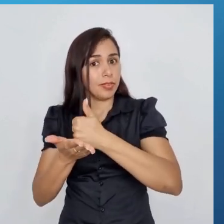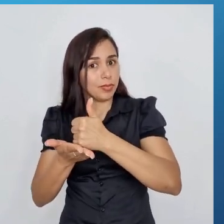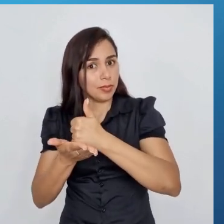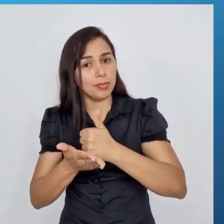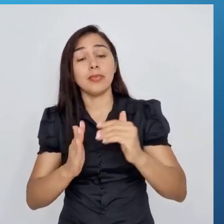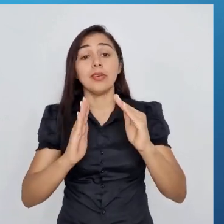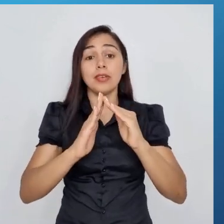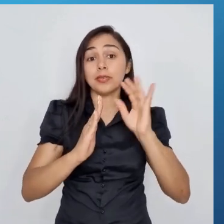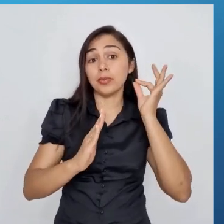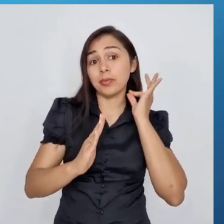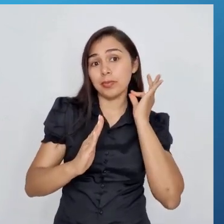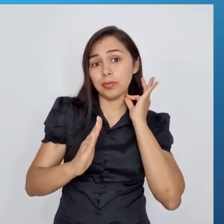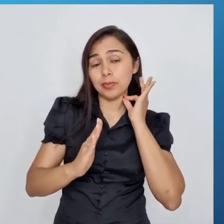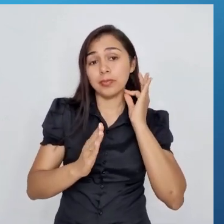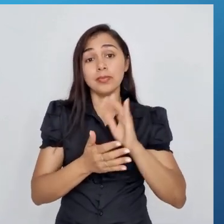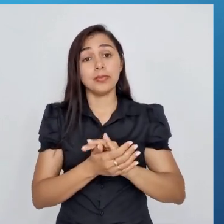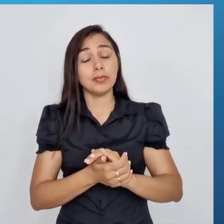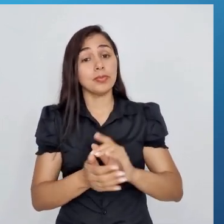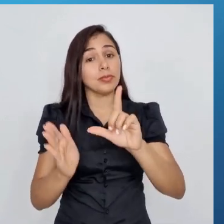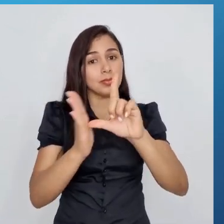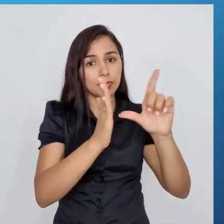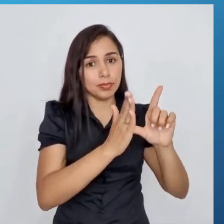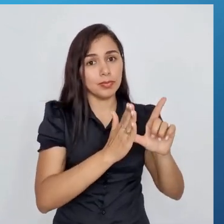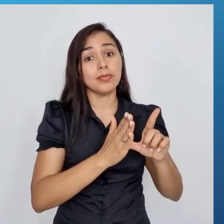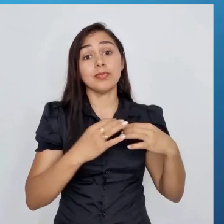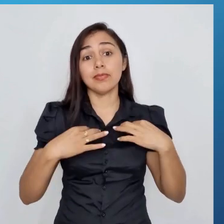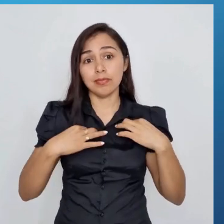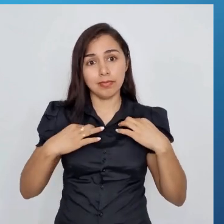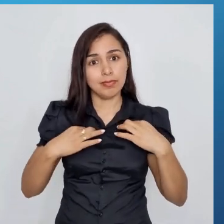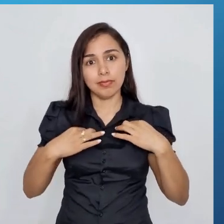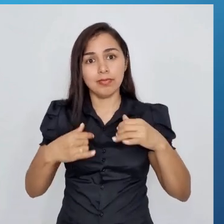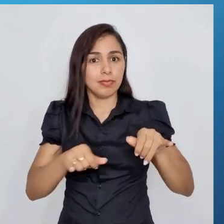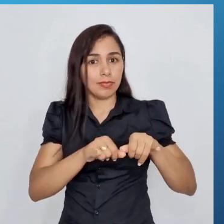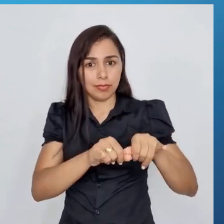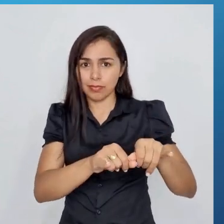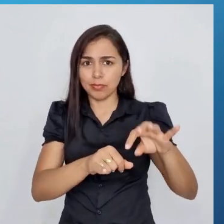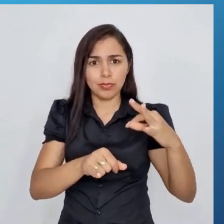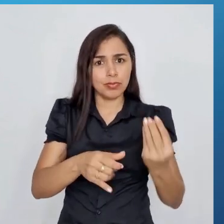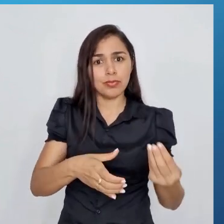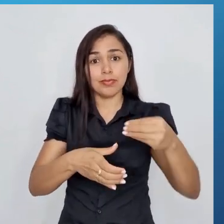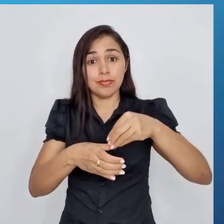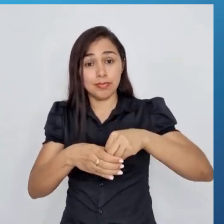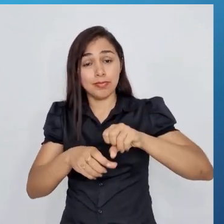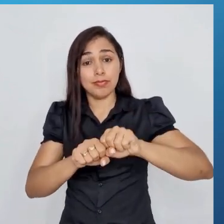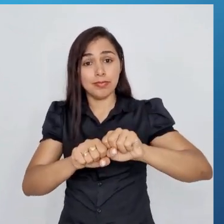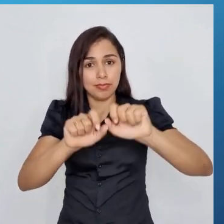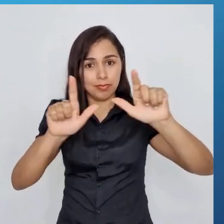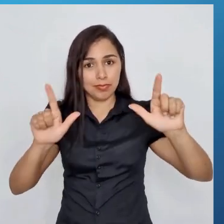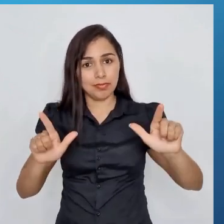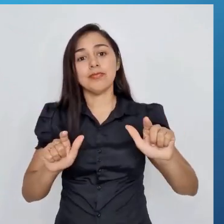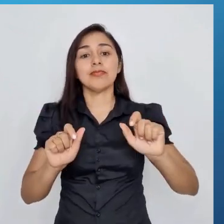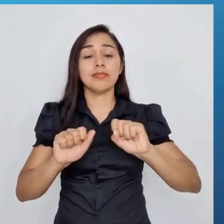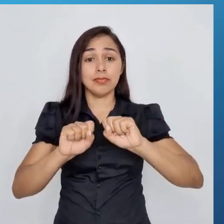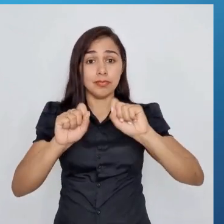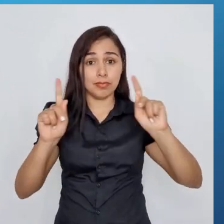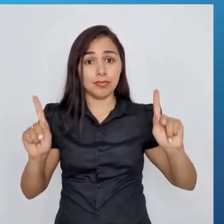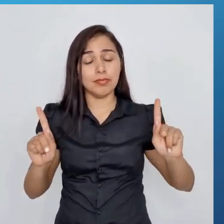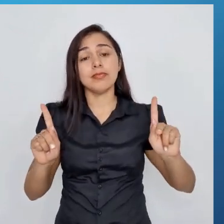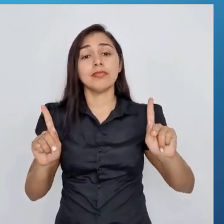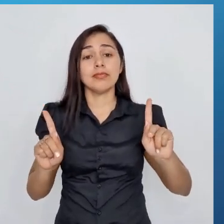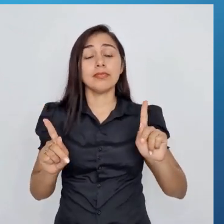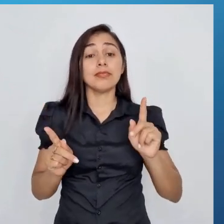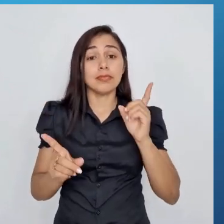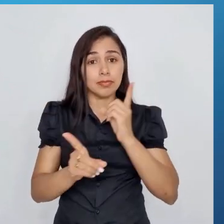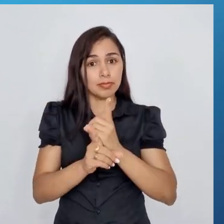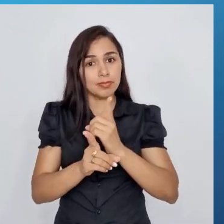lotérica, a lojas de roupas, a supermercados, enfim, uma infinidade de atividades econômicas que estão